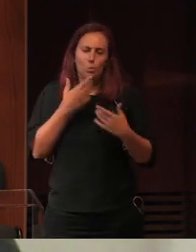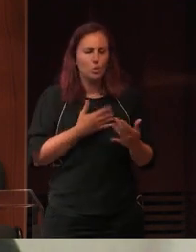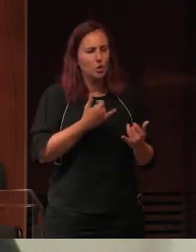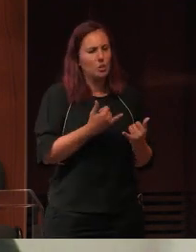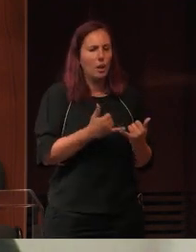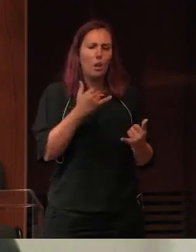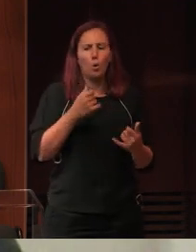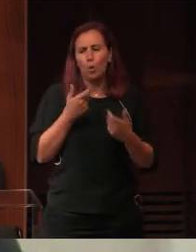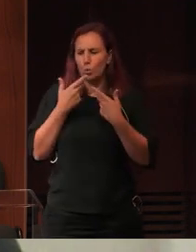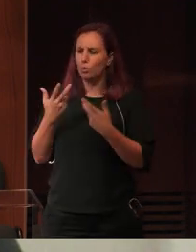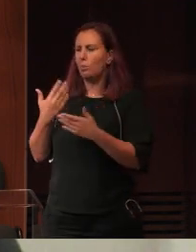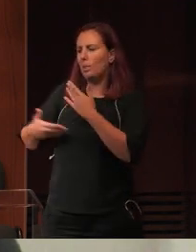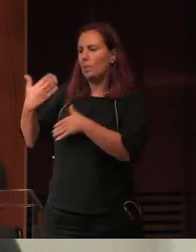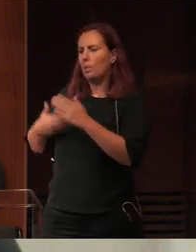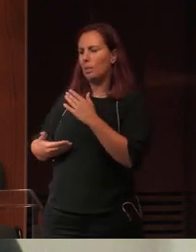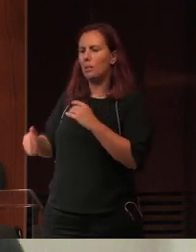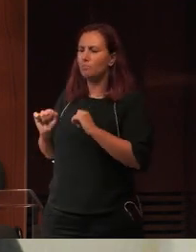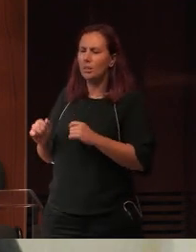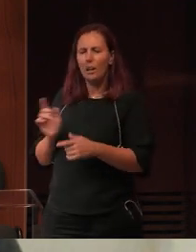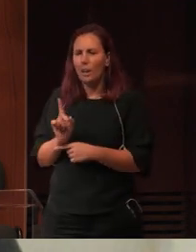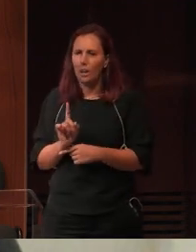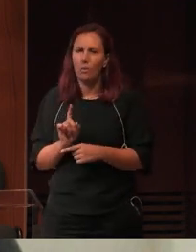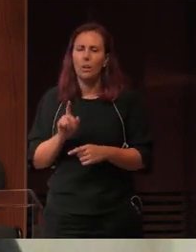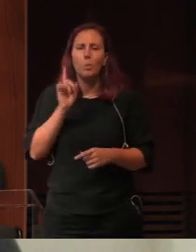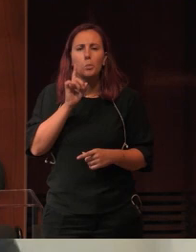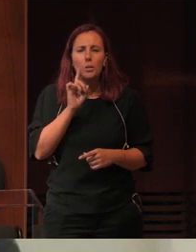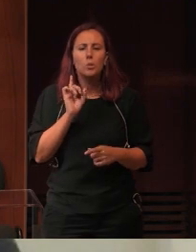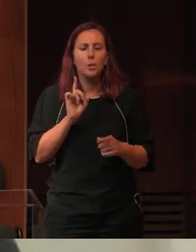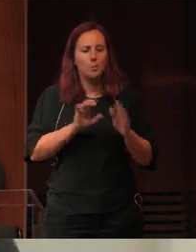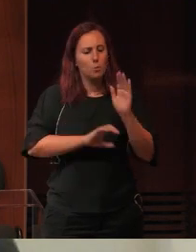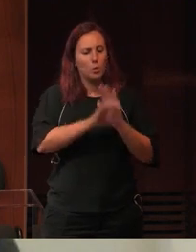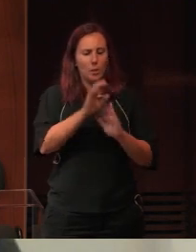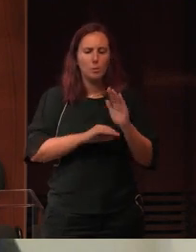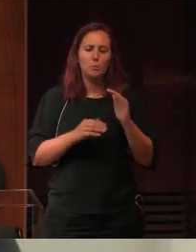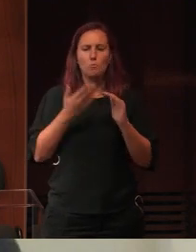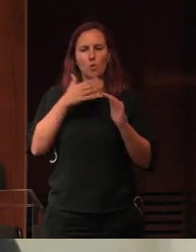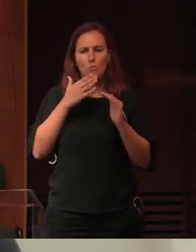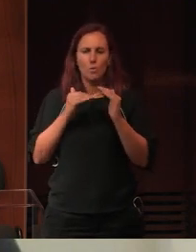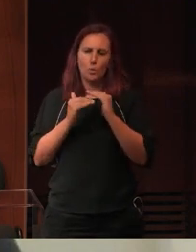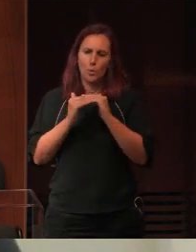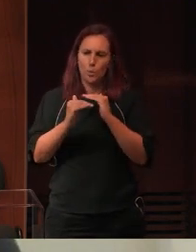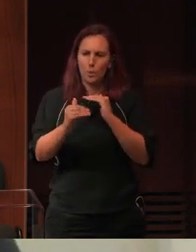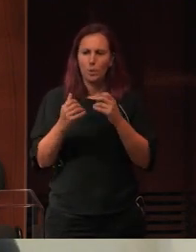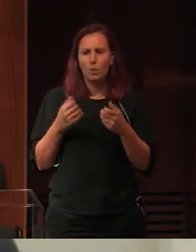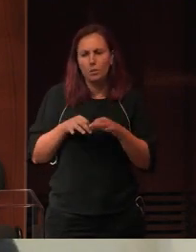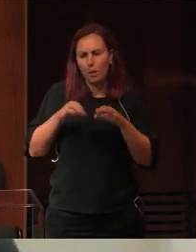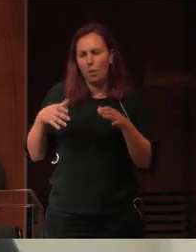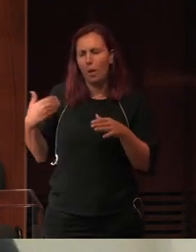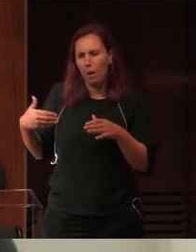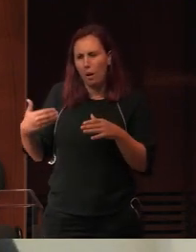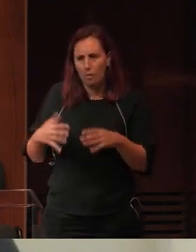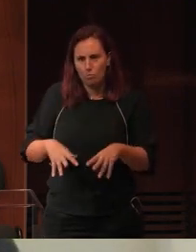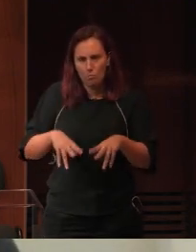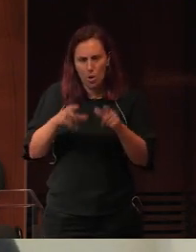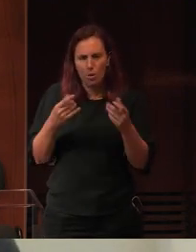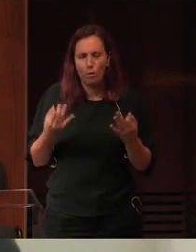tudo analógico. Interessa-nos ter um currículo equilibrado como é, como tem vindo a ser desenvolvido